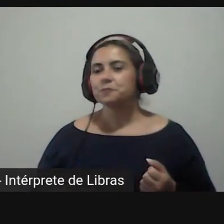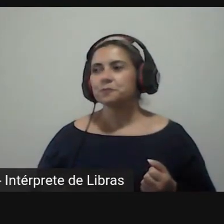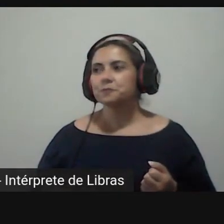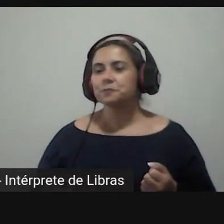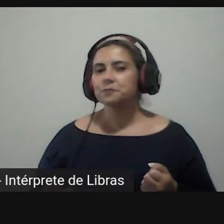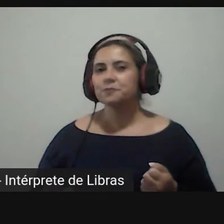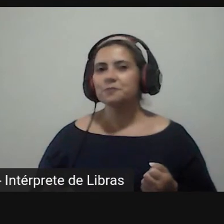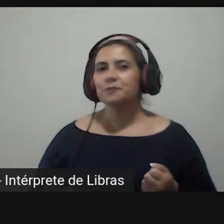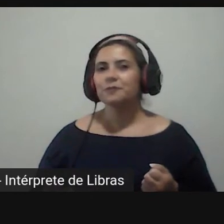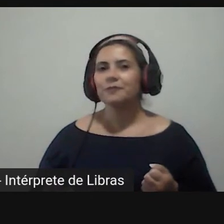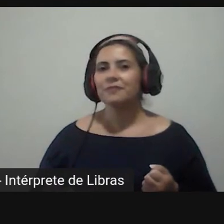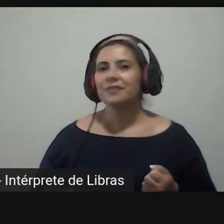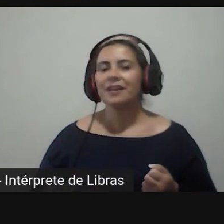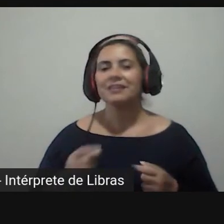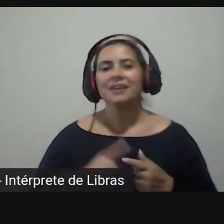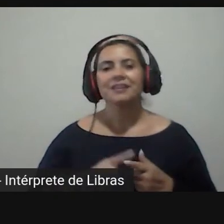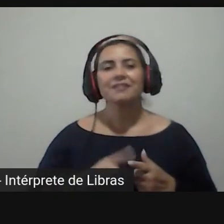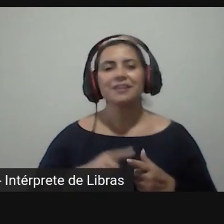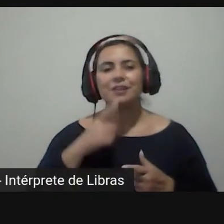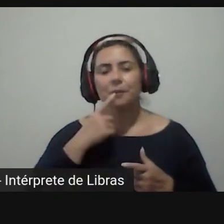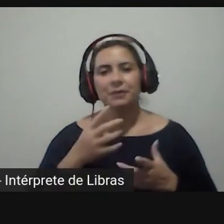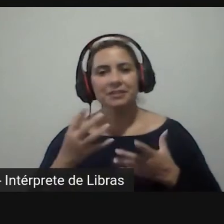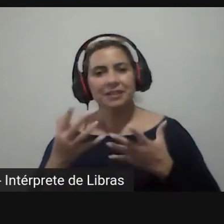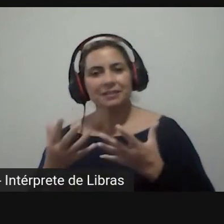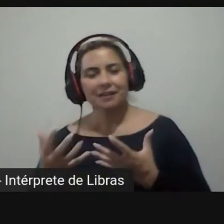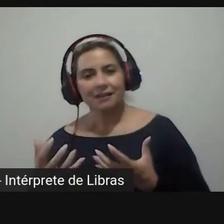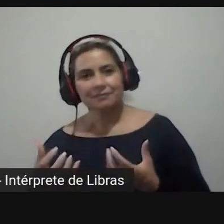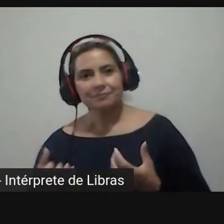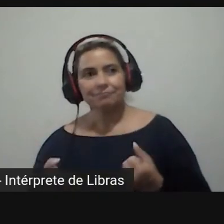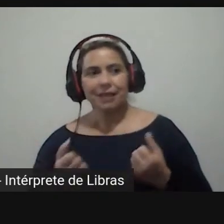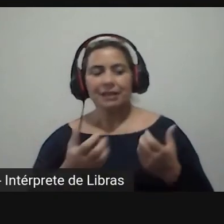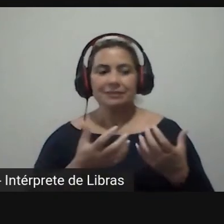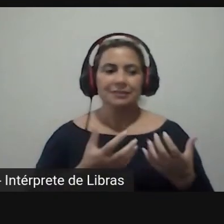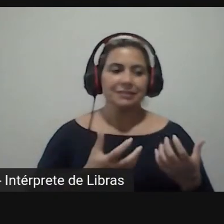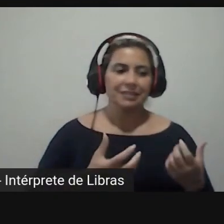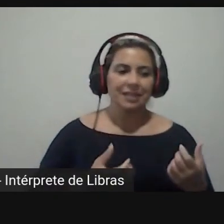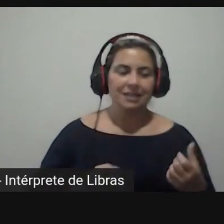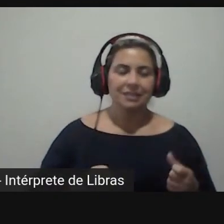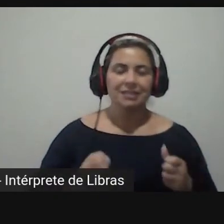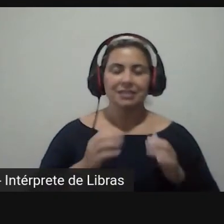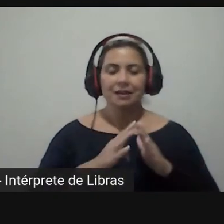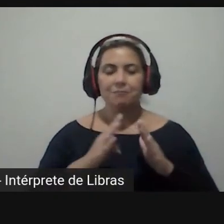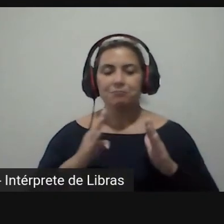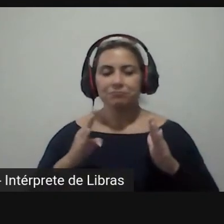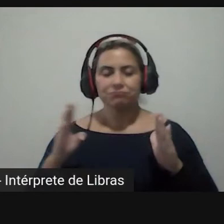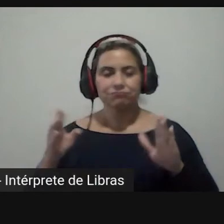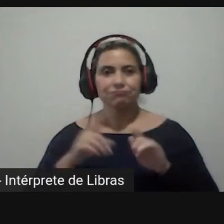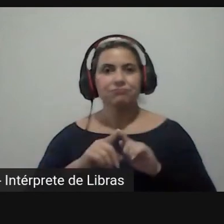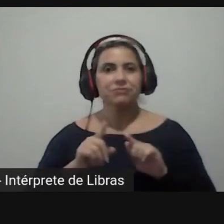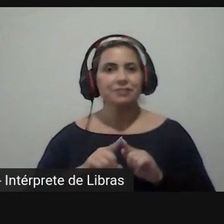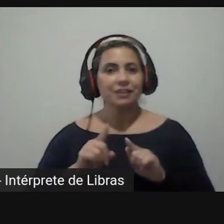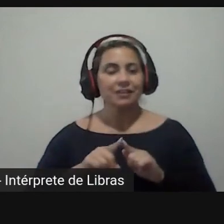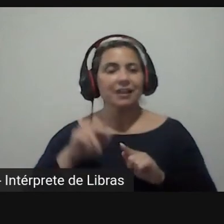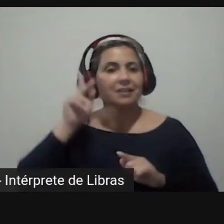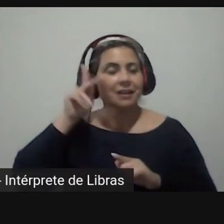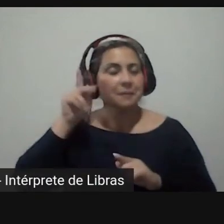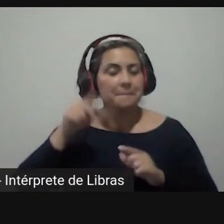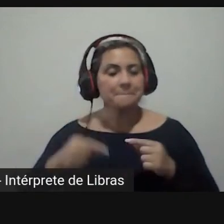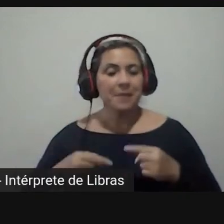traz eram admissíveis no âmbito de bibliotecas parlamentares e que fugiam a